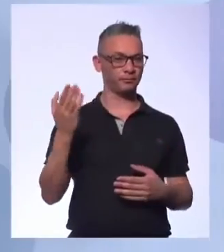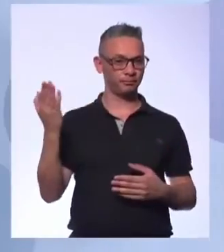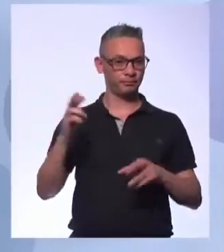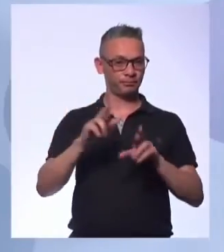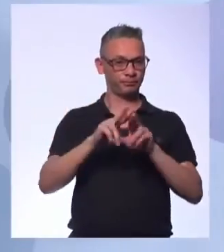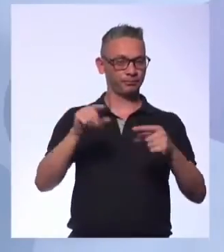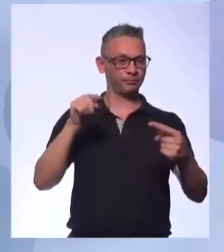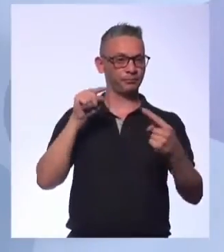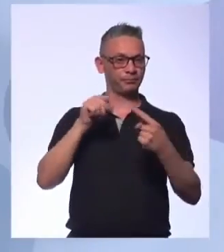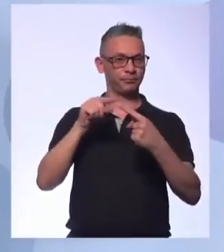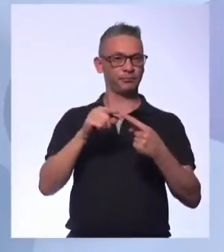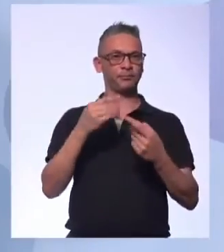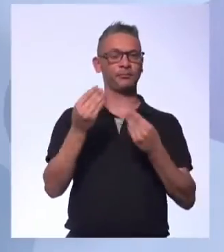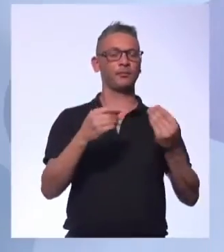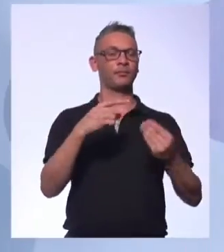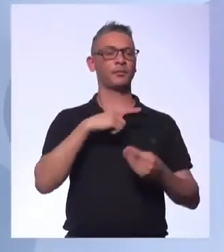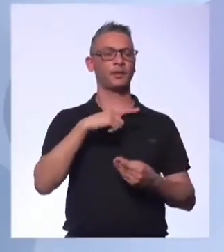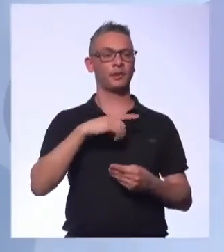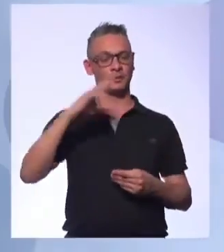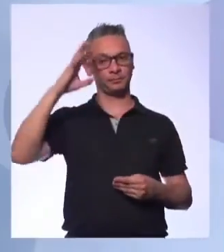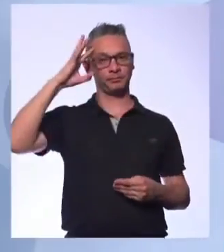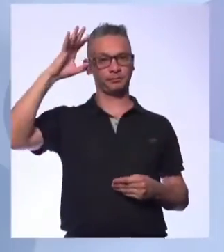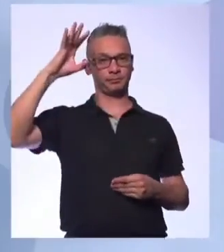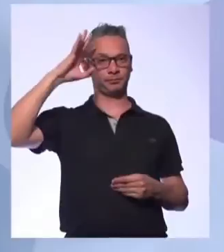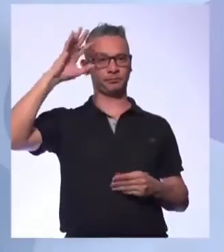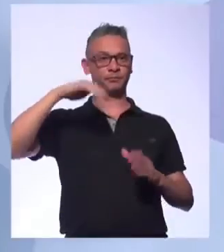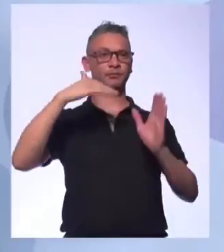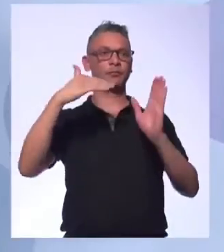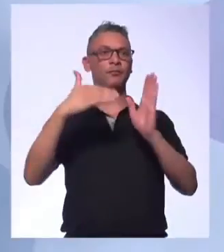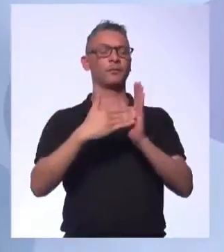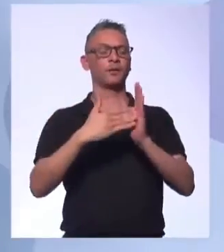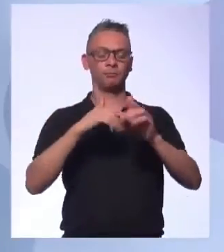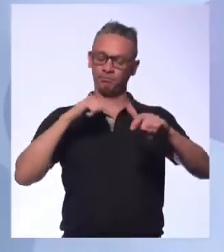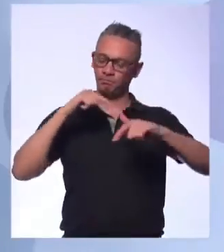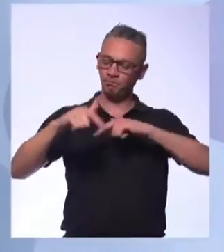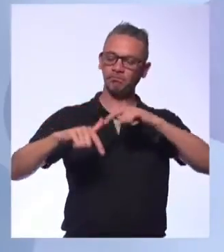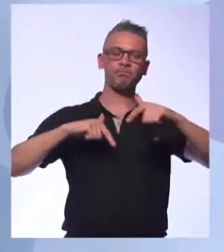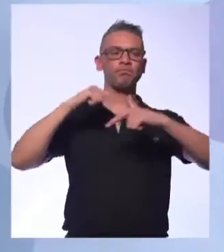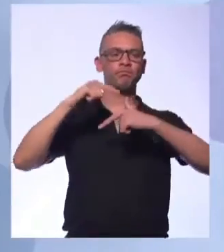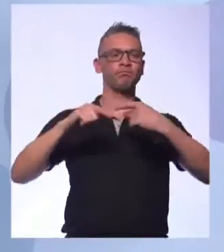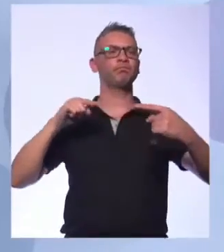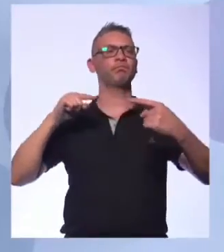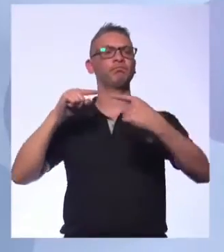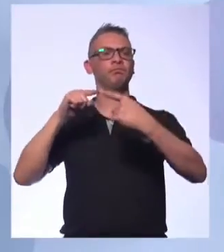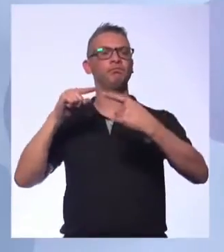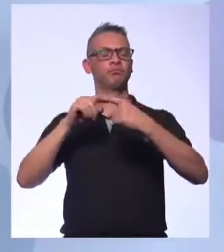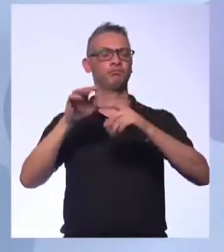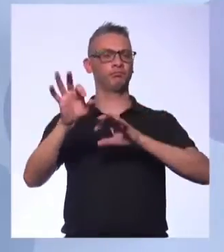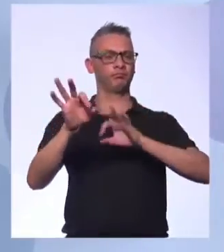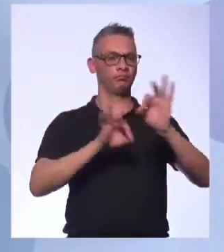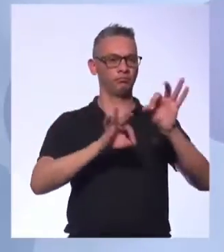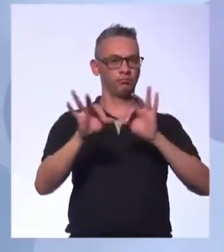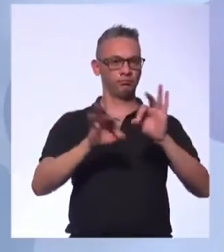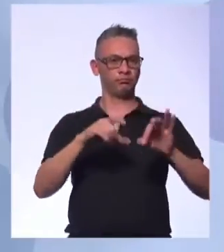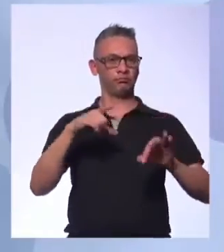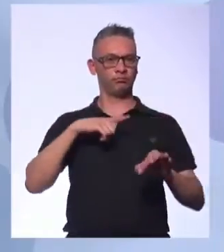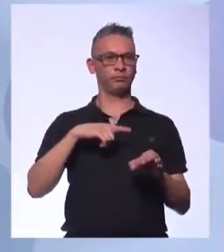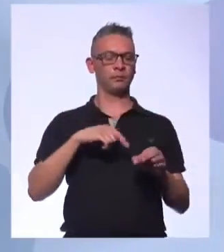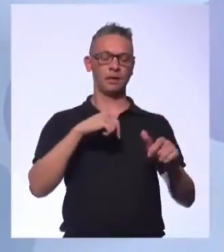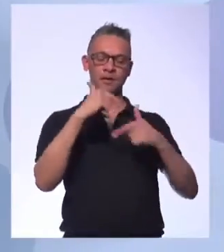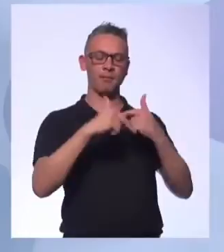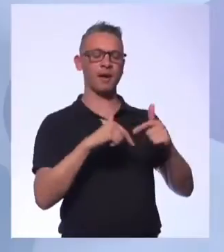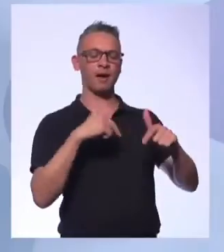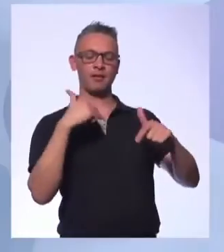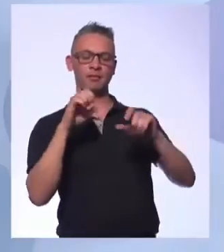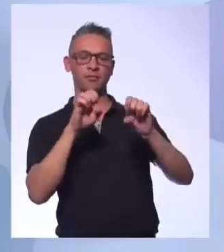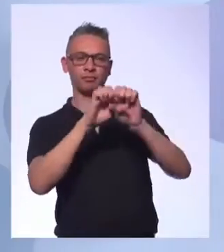diferente para esse cenário. Imagina tudo isso que a gente trabalhou, tudo isso que a gente imaginou, esses termos de trabalho, emprego,